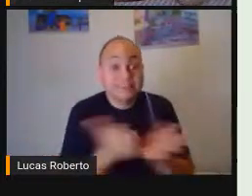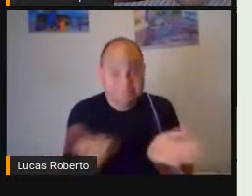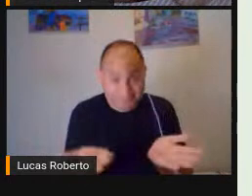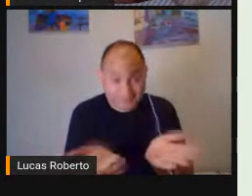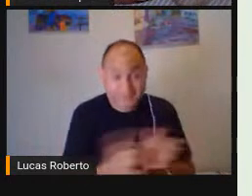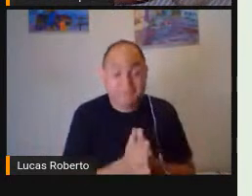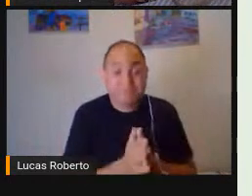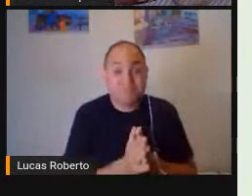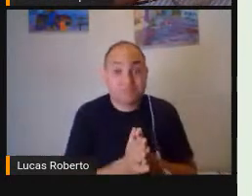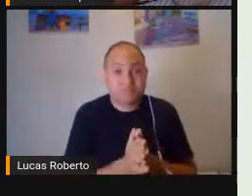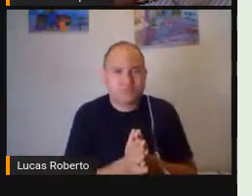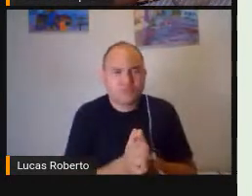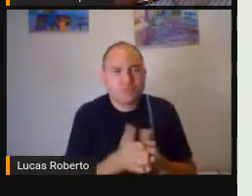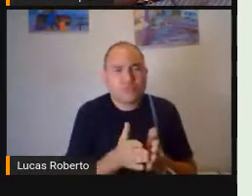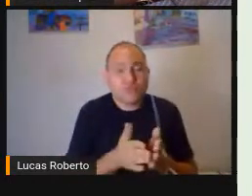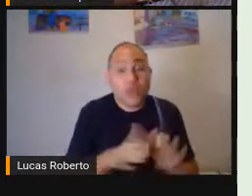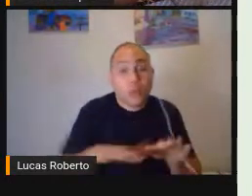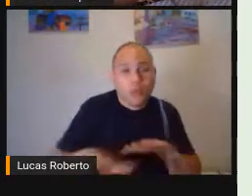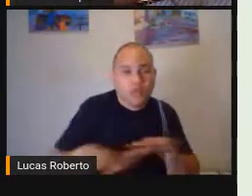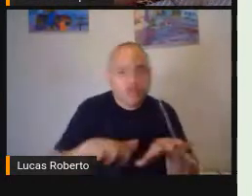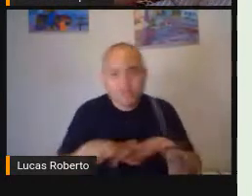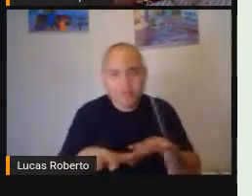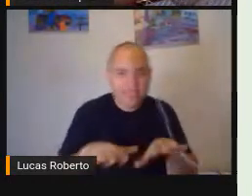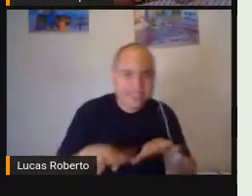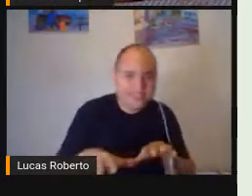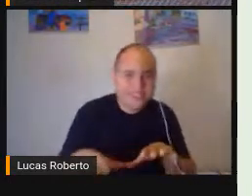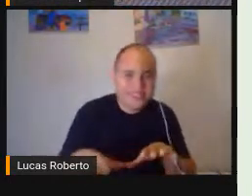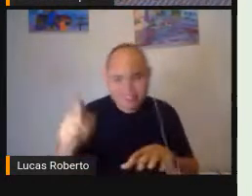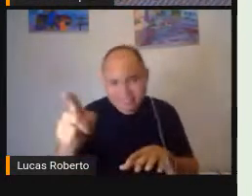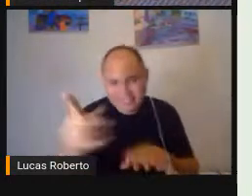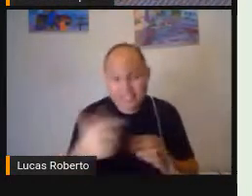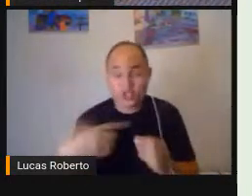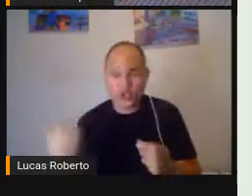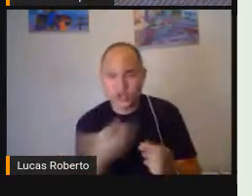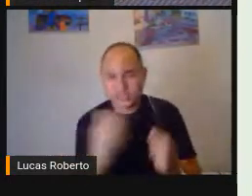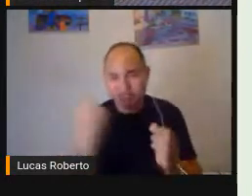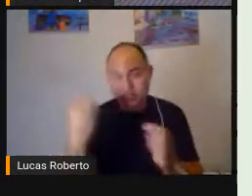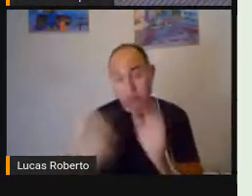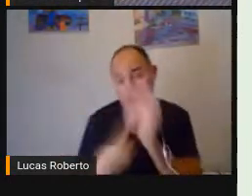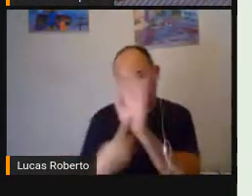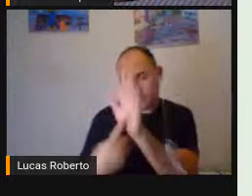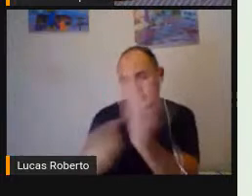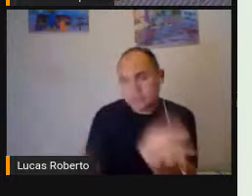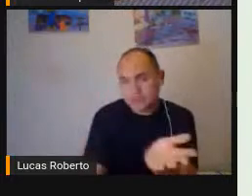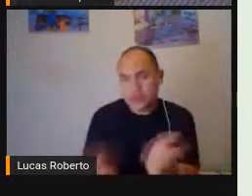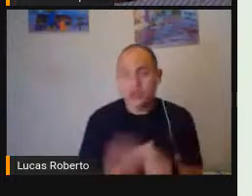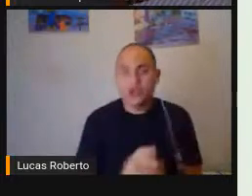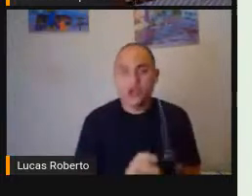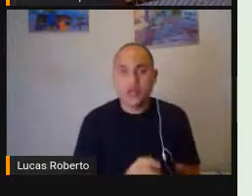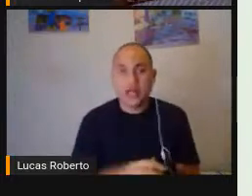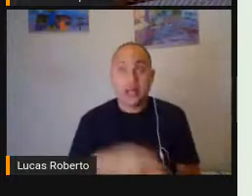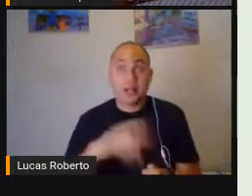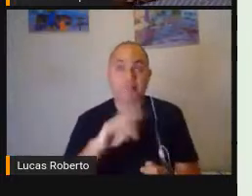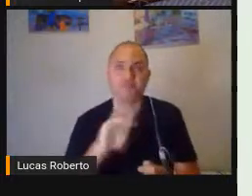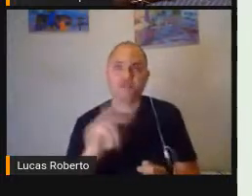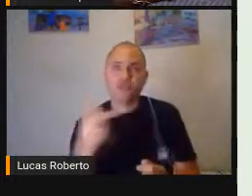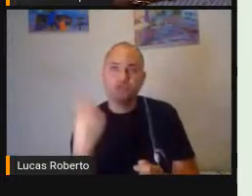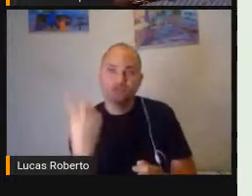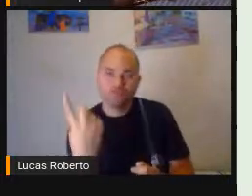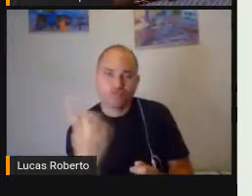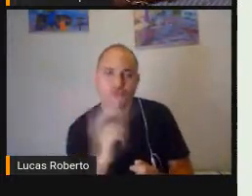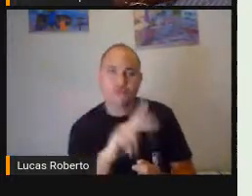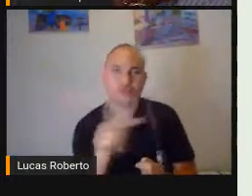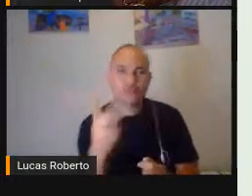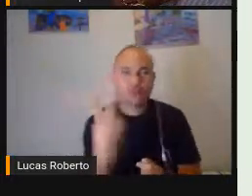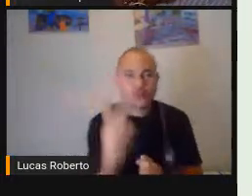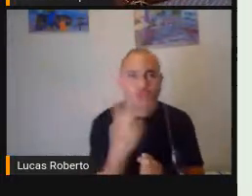movimento Cíclico Aqui Que a gente Traz Professor 1 Professor 2 Professor 3